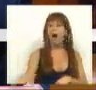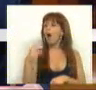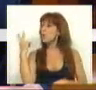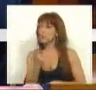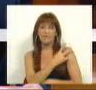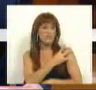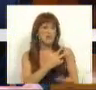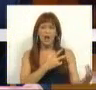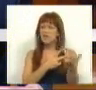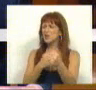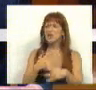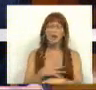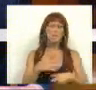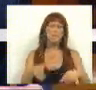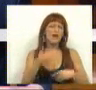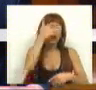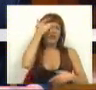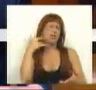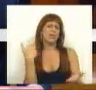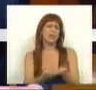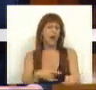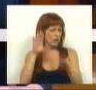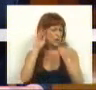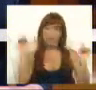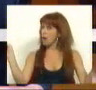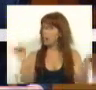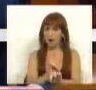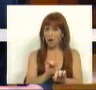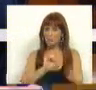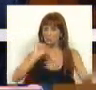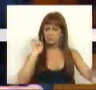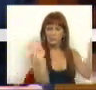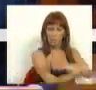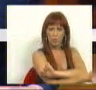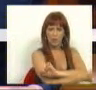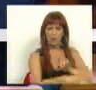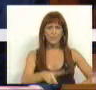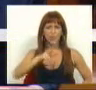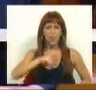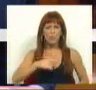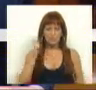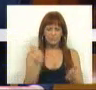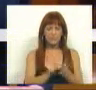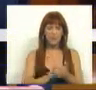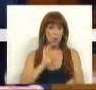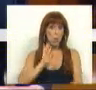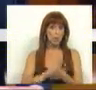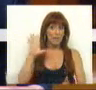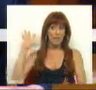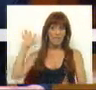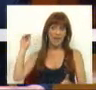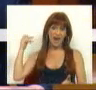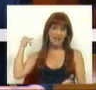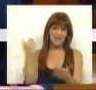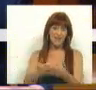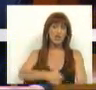universidades uma maior facilidade do ensino. Pelo contrário, Portugal registrou na última década